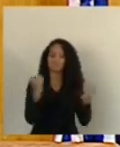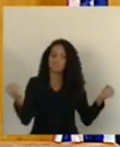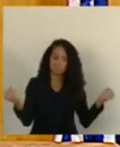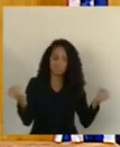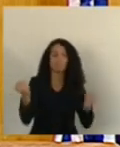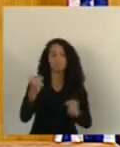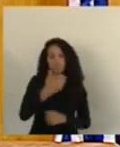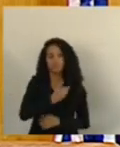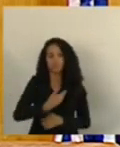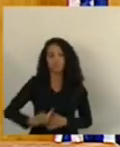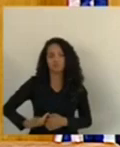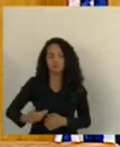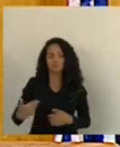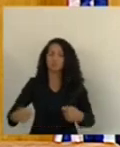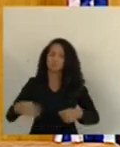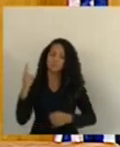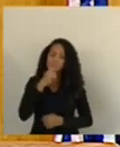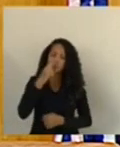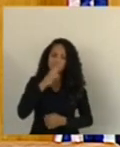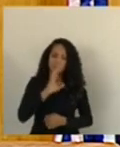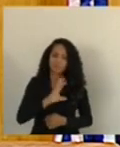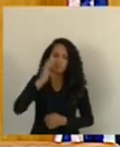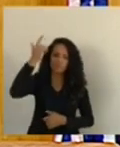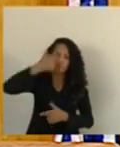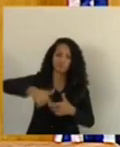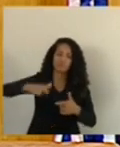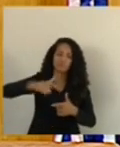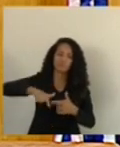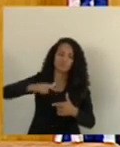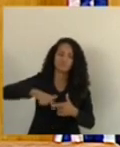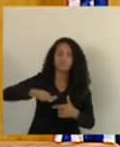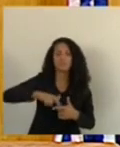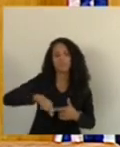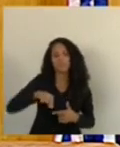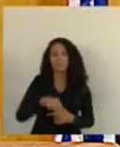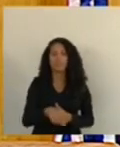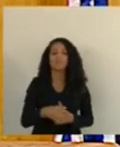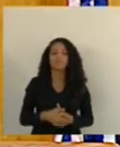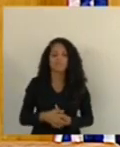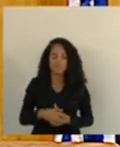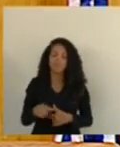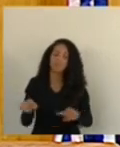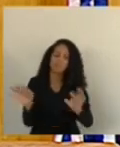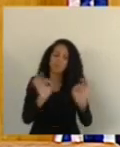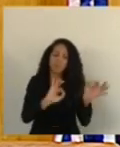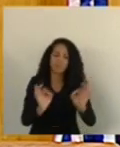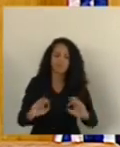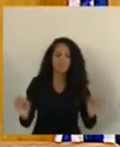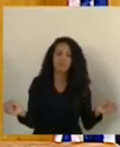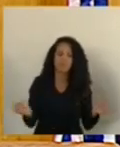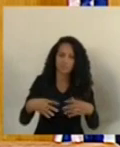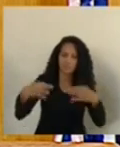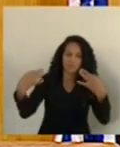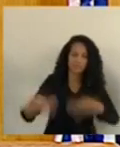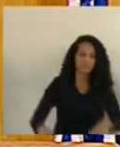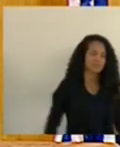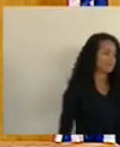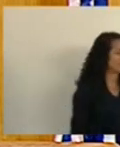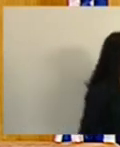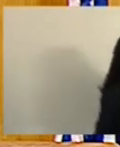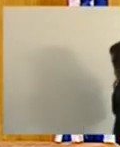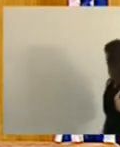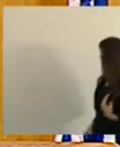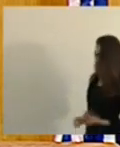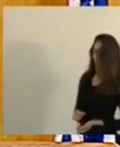dê assistência a essas escolas e que faça os reparos e a modernização necessária. A outra é